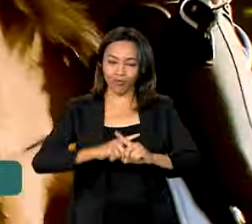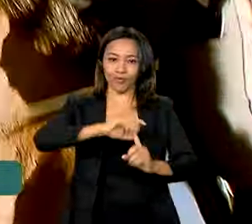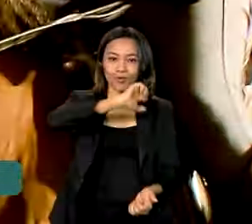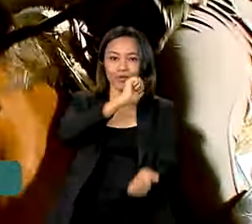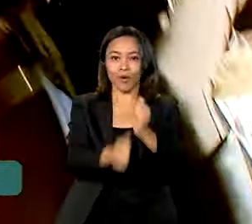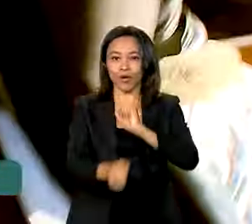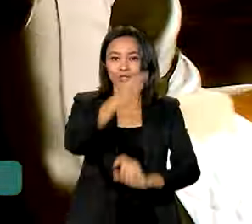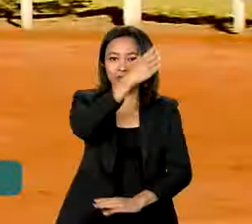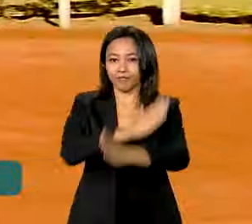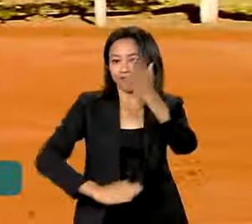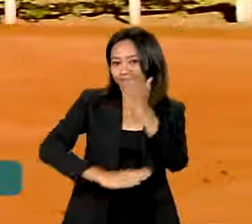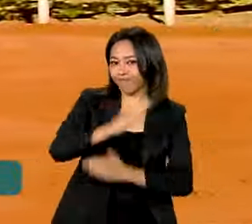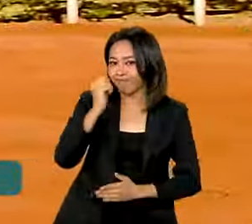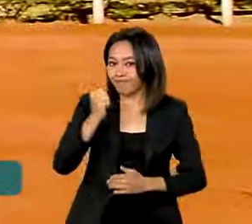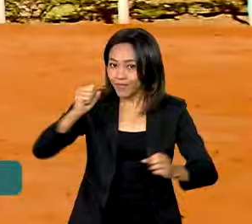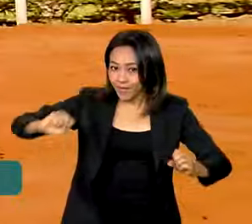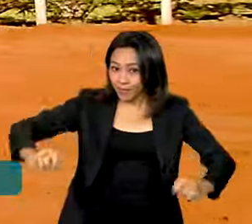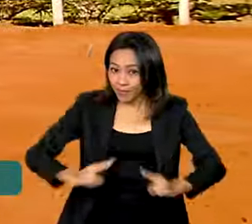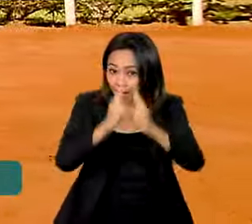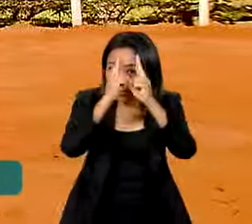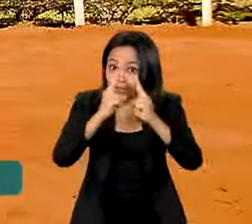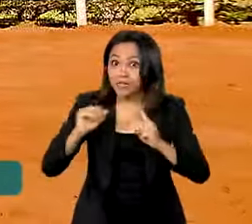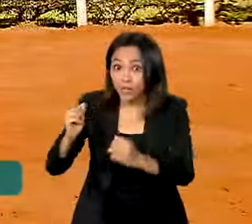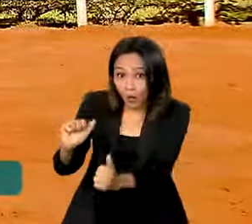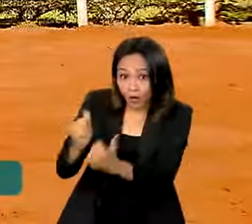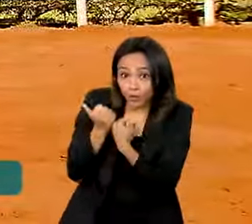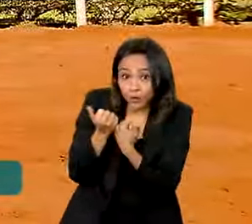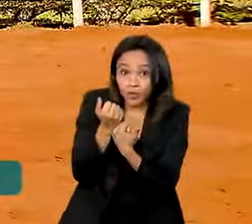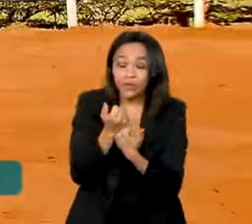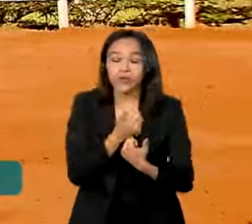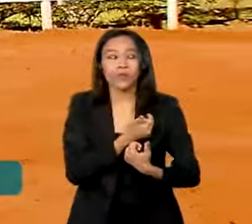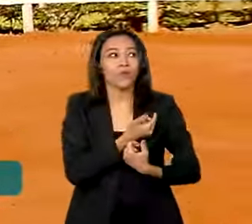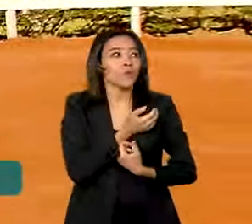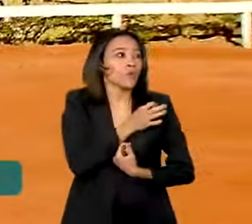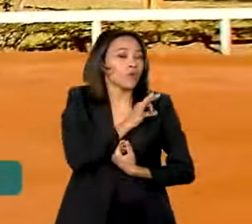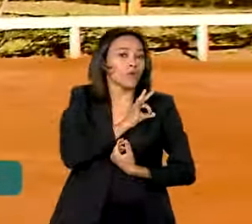e conta que o auxílio foi fundamental para sua preparação.